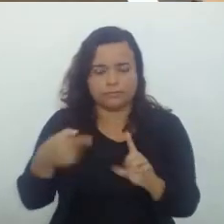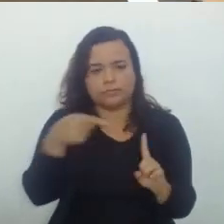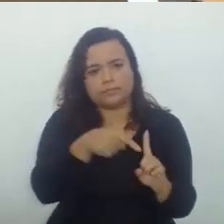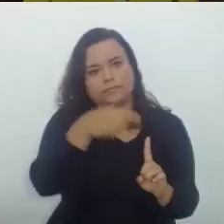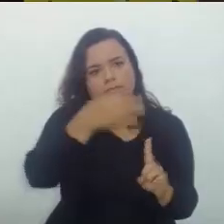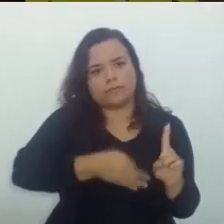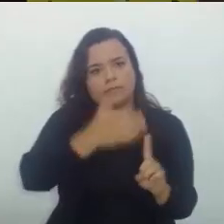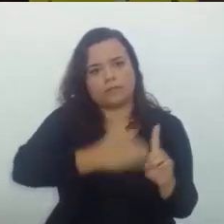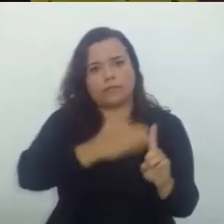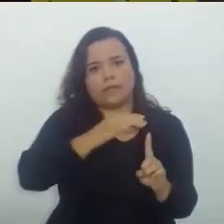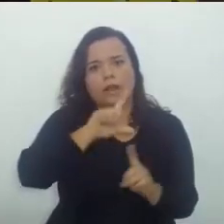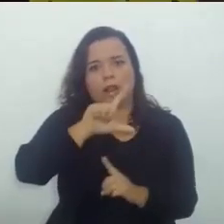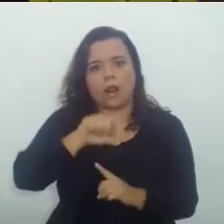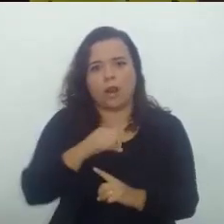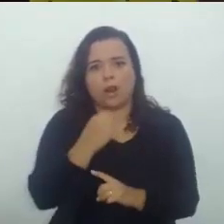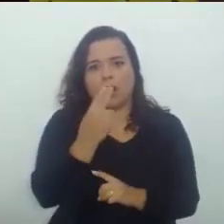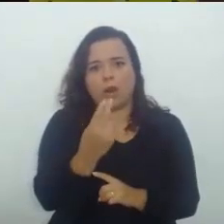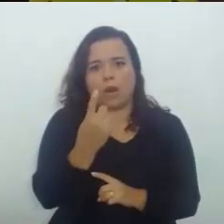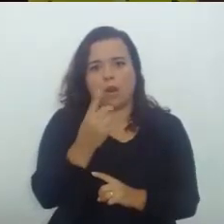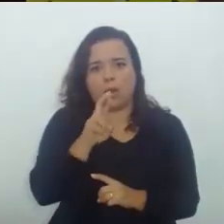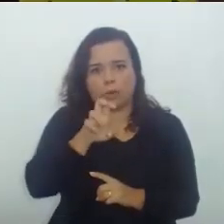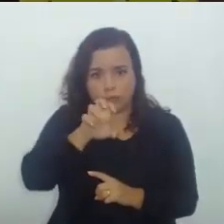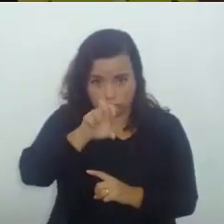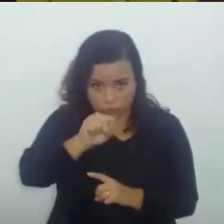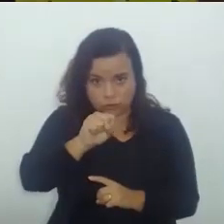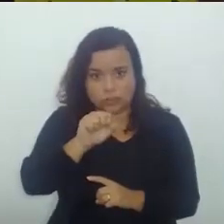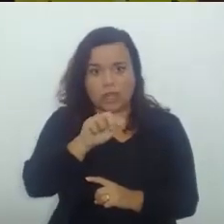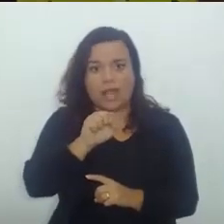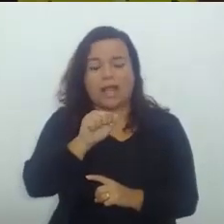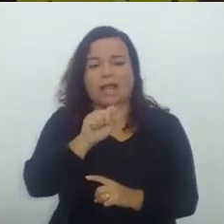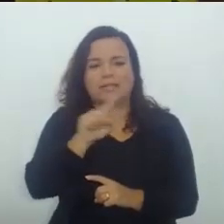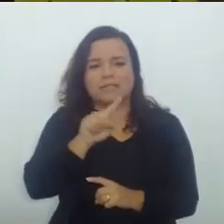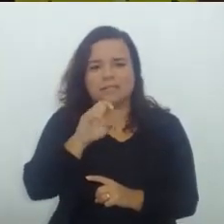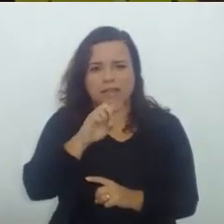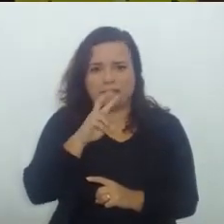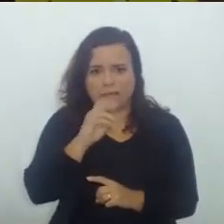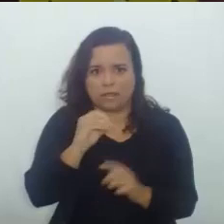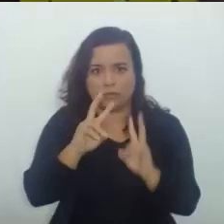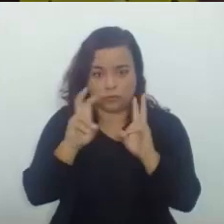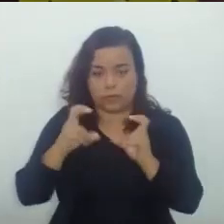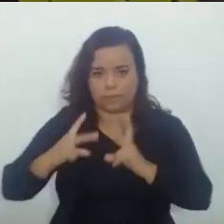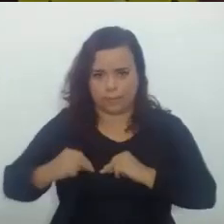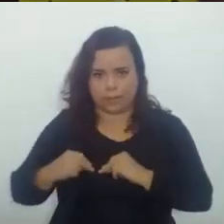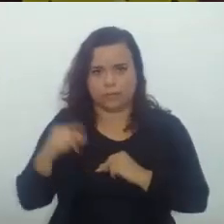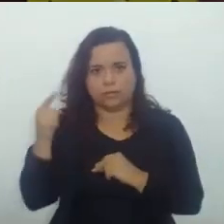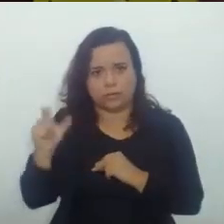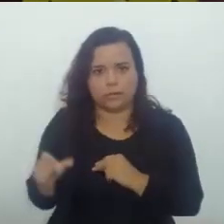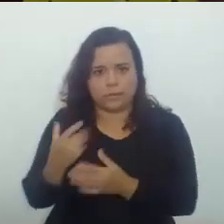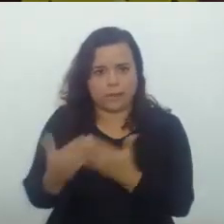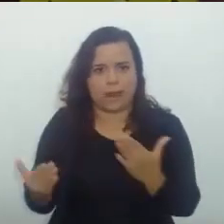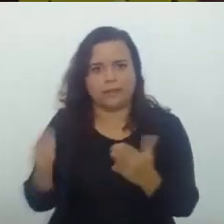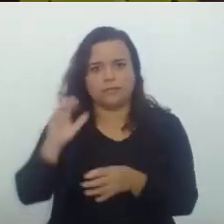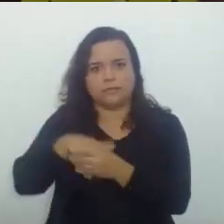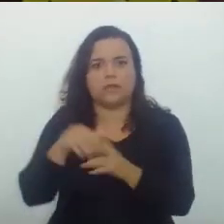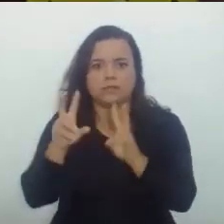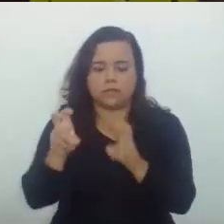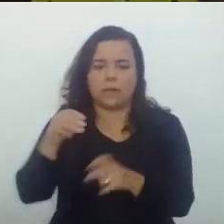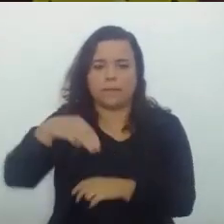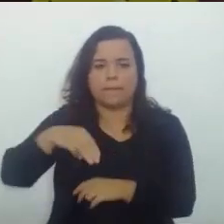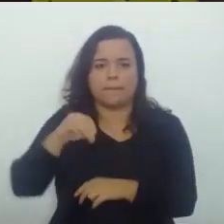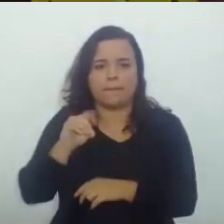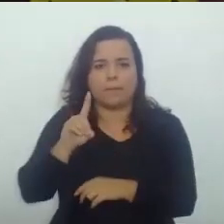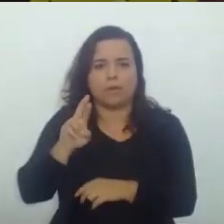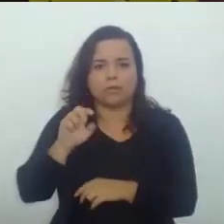Lourdes Azevedo Ela vencida Quanto ao médico Vai votar Com relação A modulação Dos efeitos Para essa senhora Também